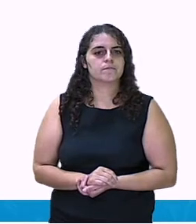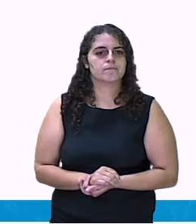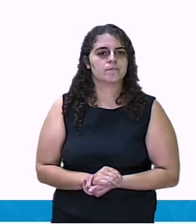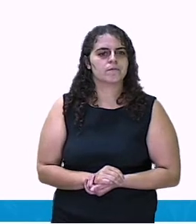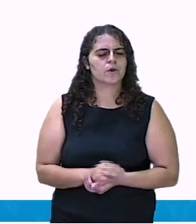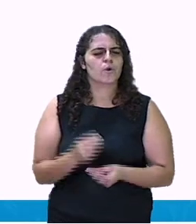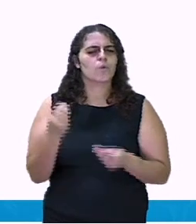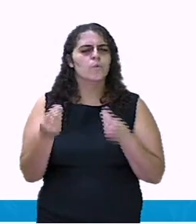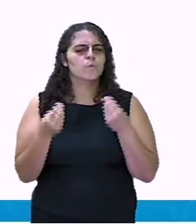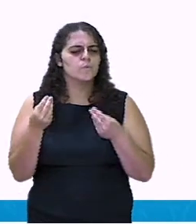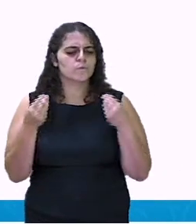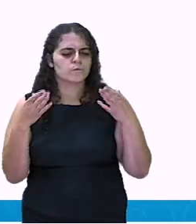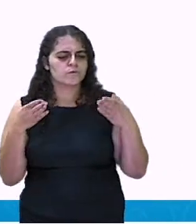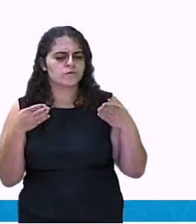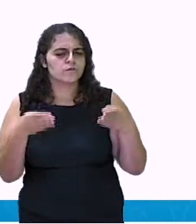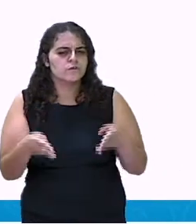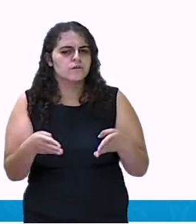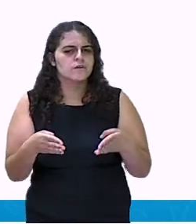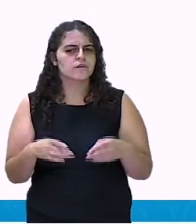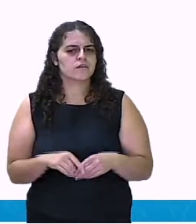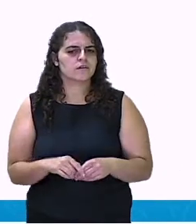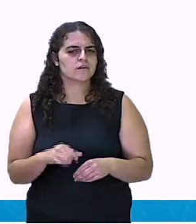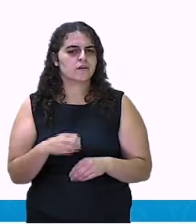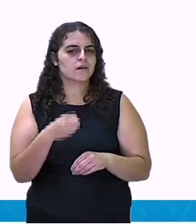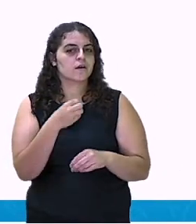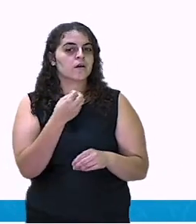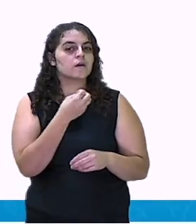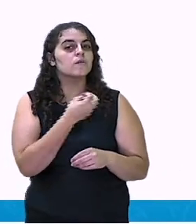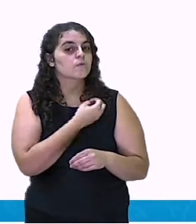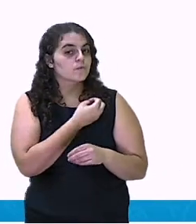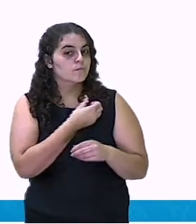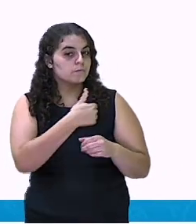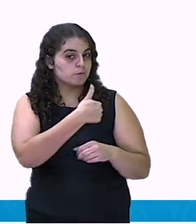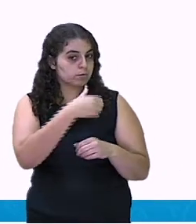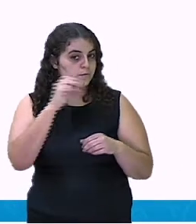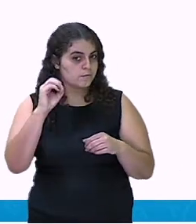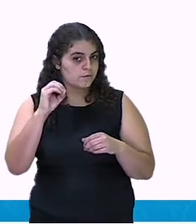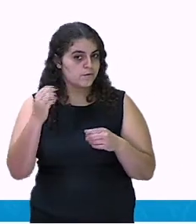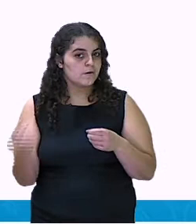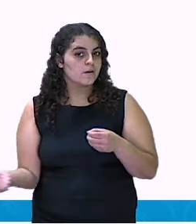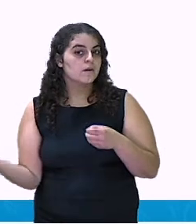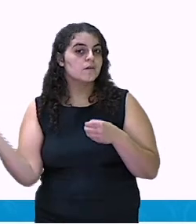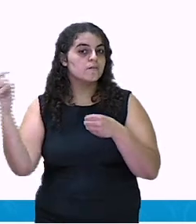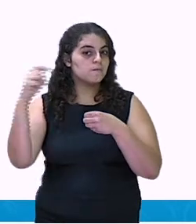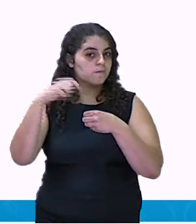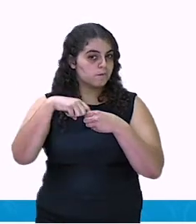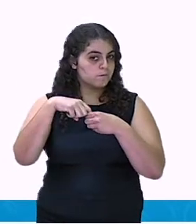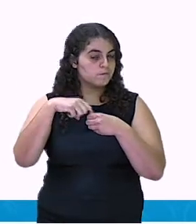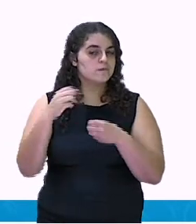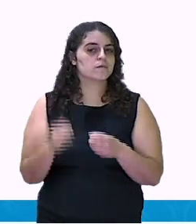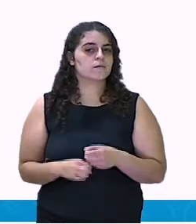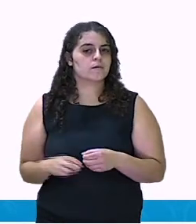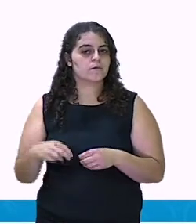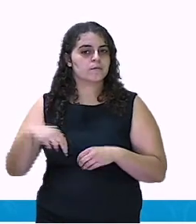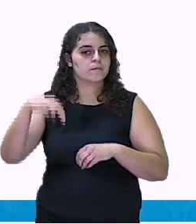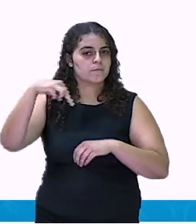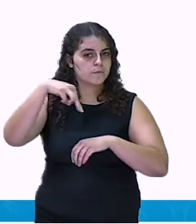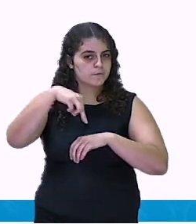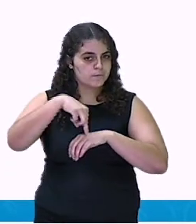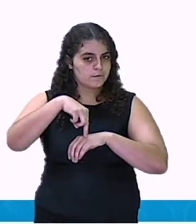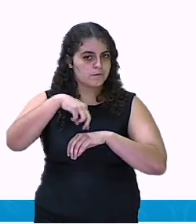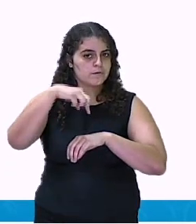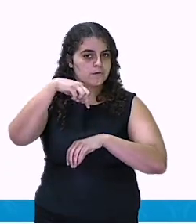Quando chegar na casa 10, o jogador vira e volta. Volta pulando da